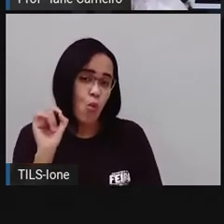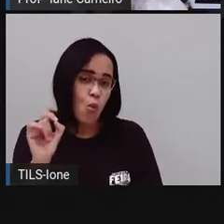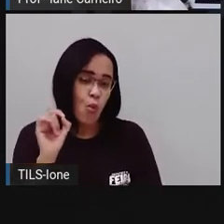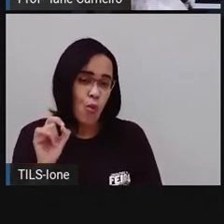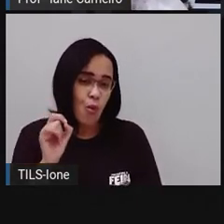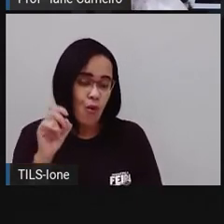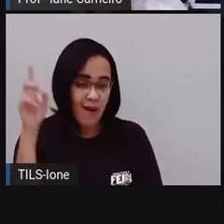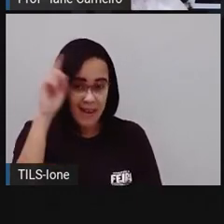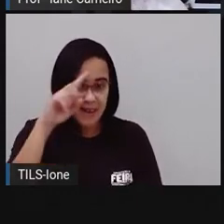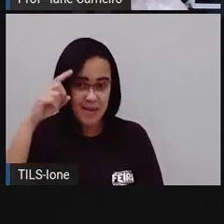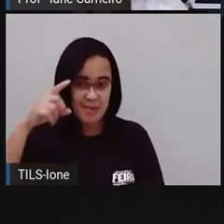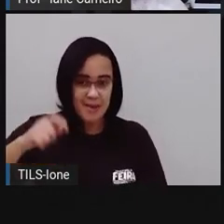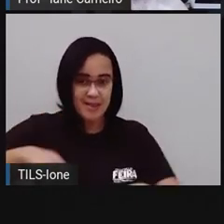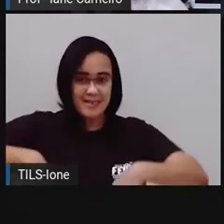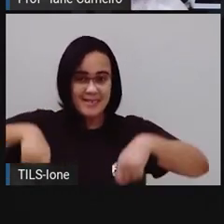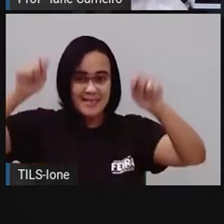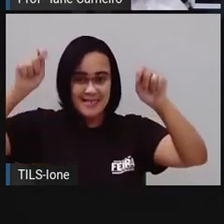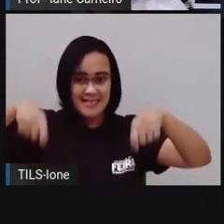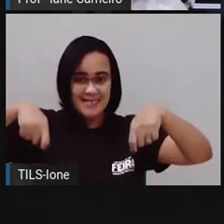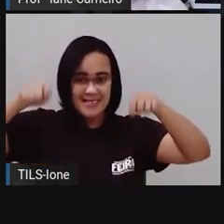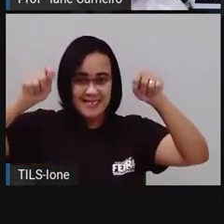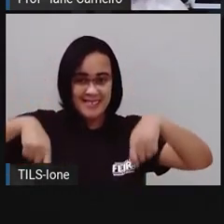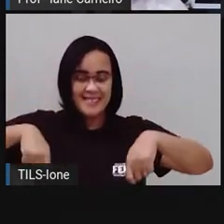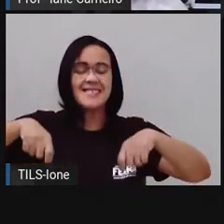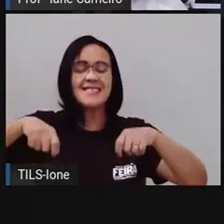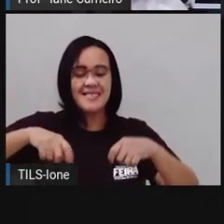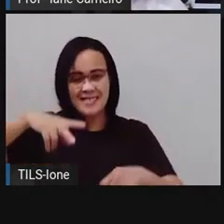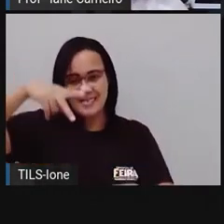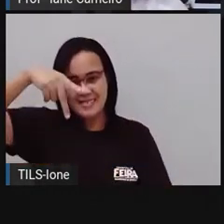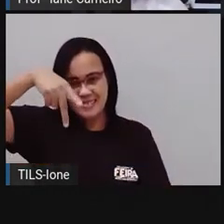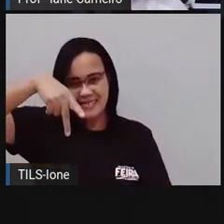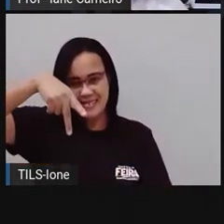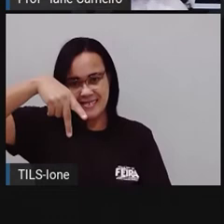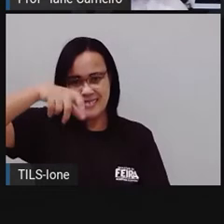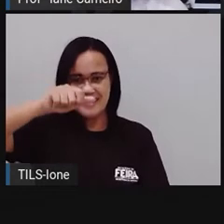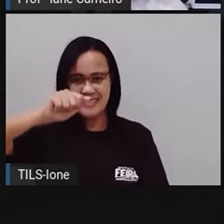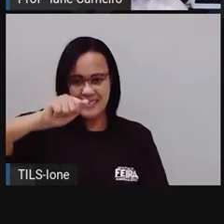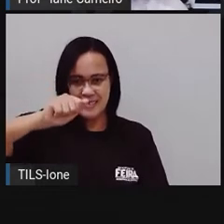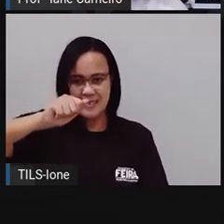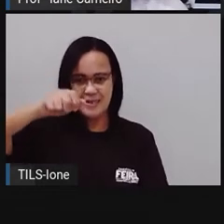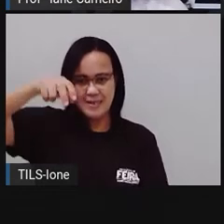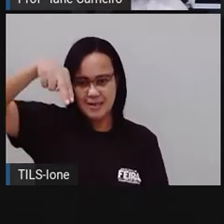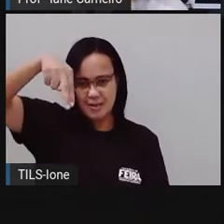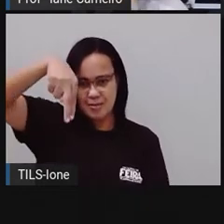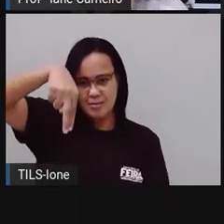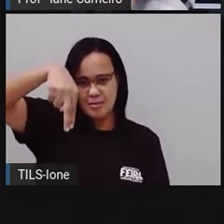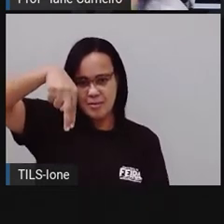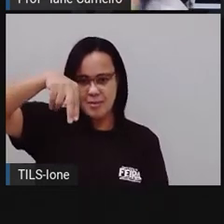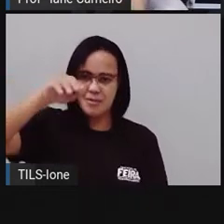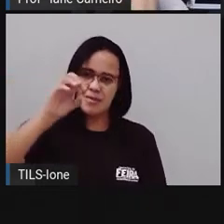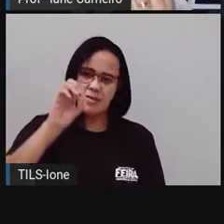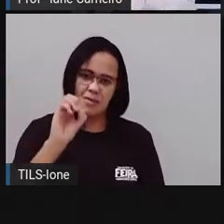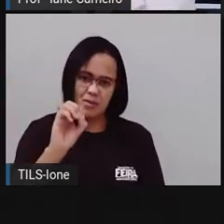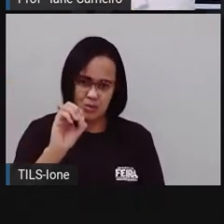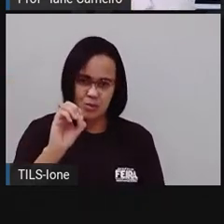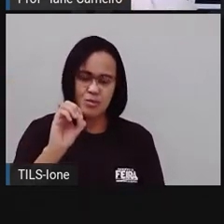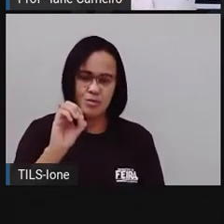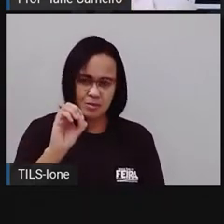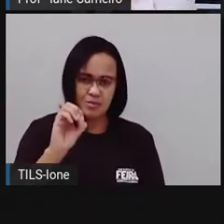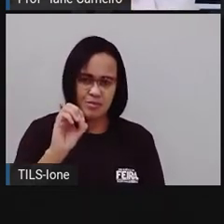roubou? O pano. Escreve a palavra pano aí, por favor. Pano.